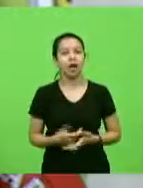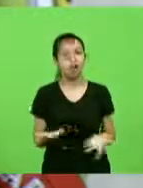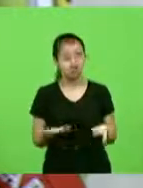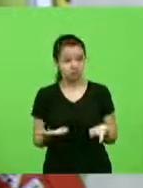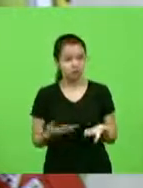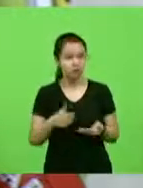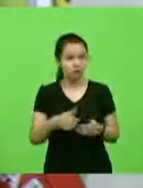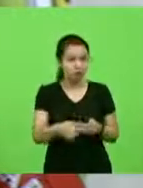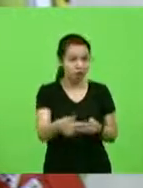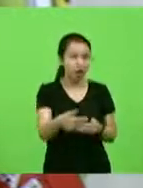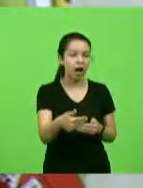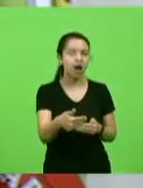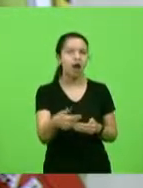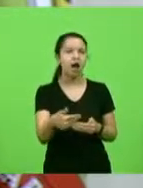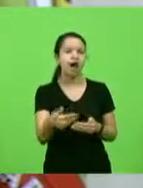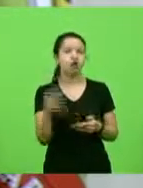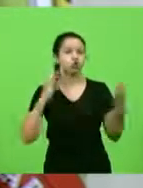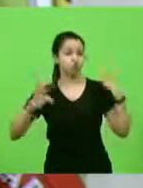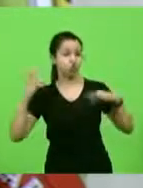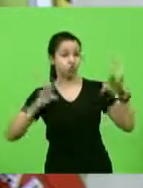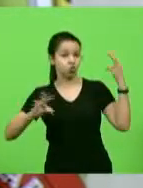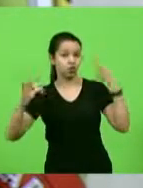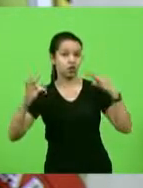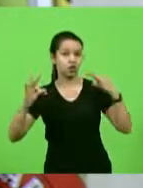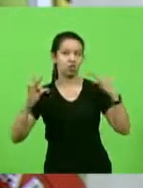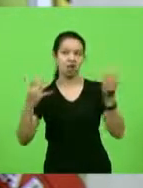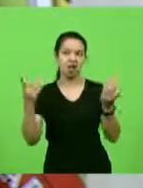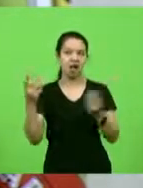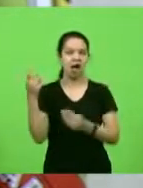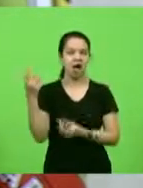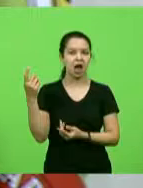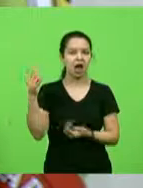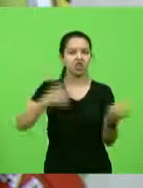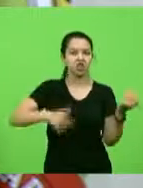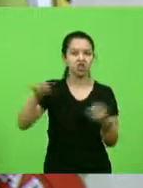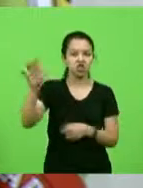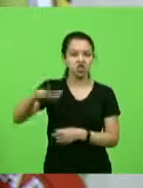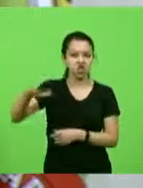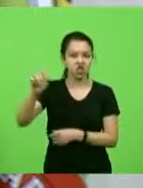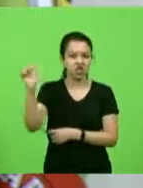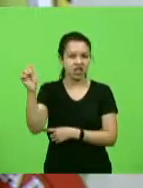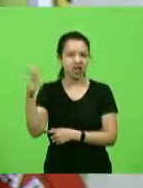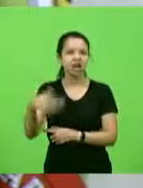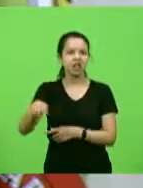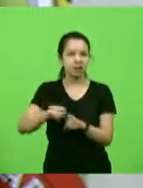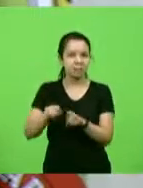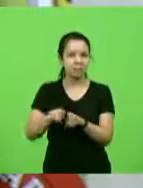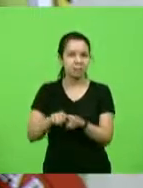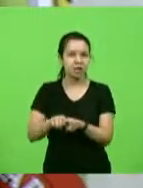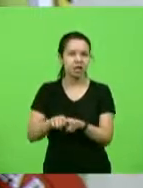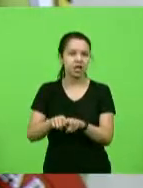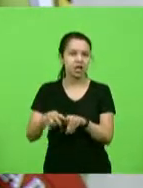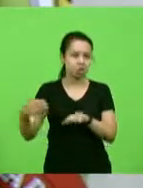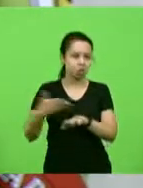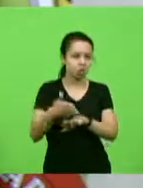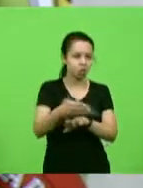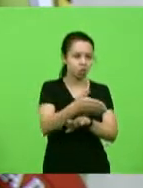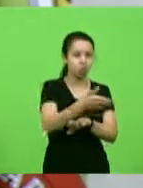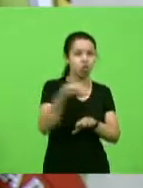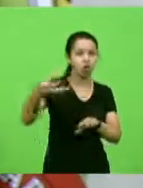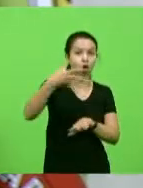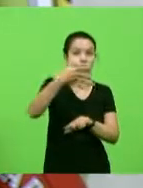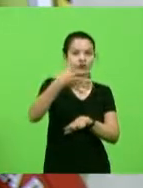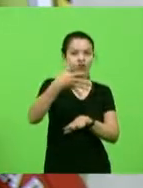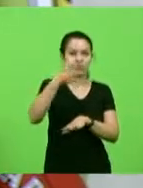turistas. Desde a Argentina, uma rota nova e atrativa para quem vem ao sul conhecer as